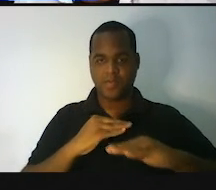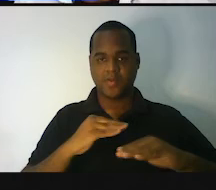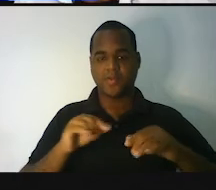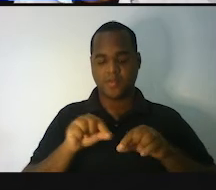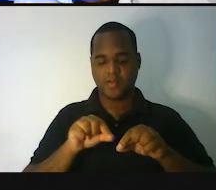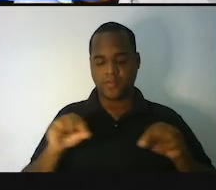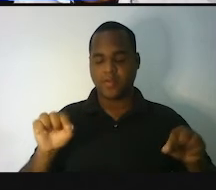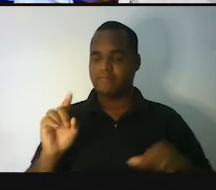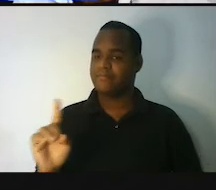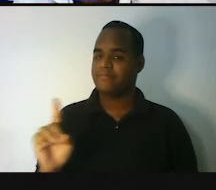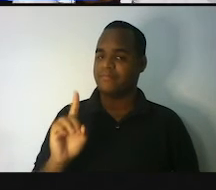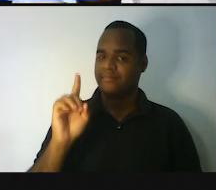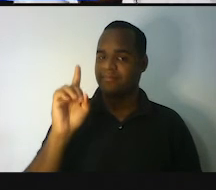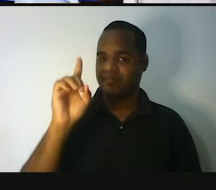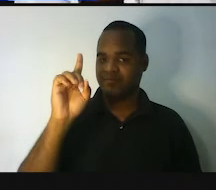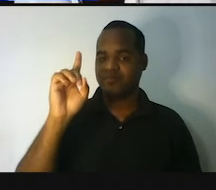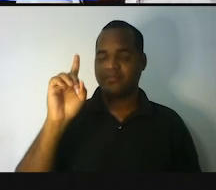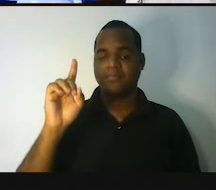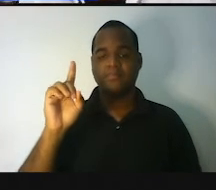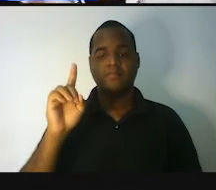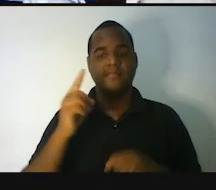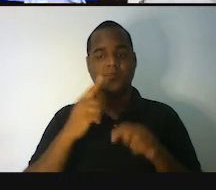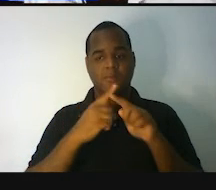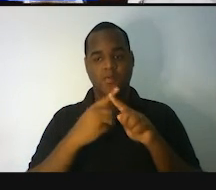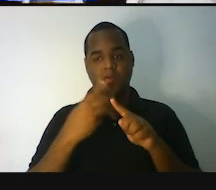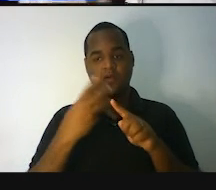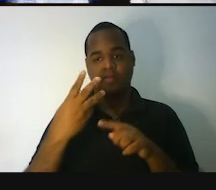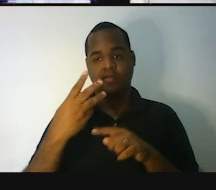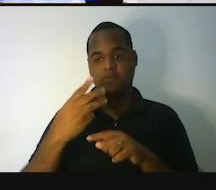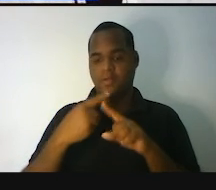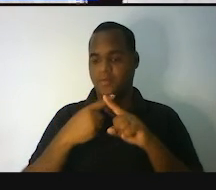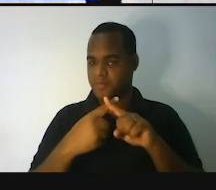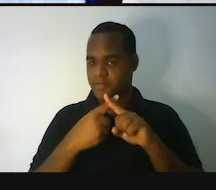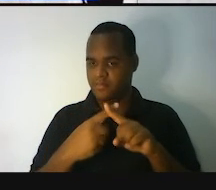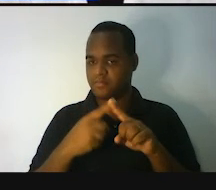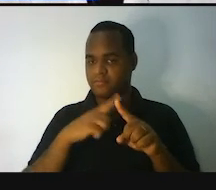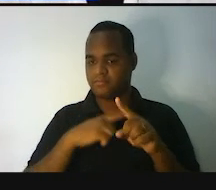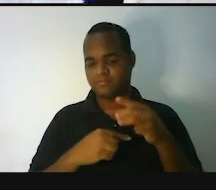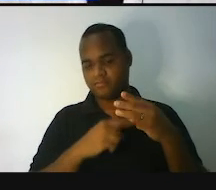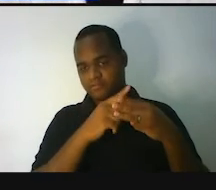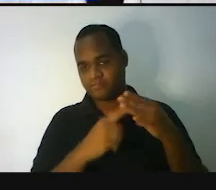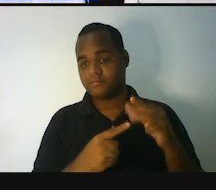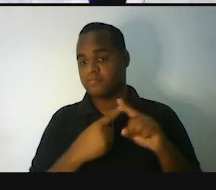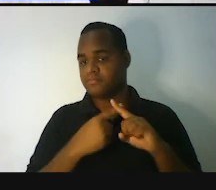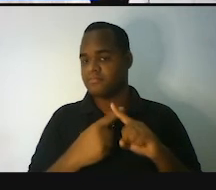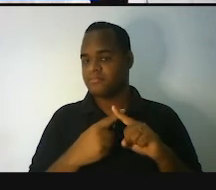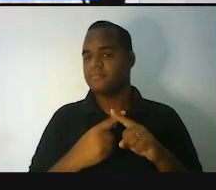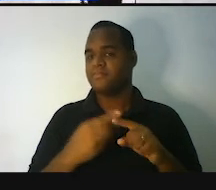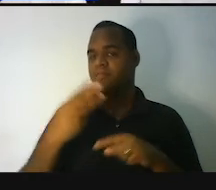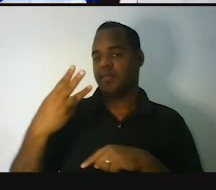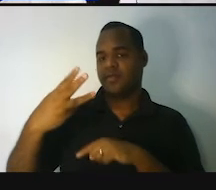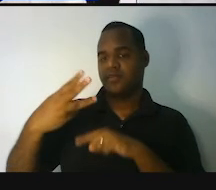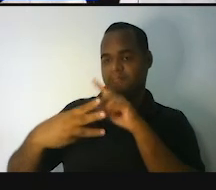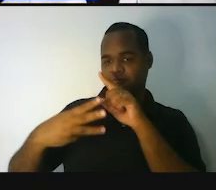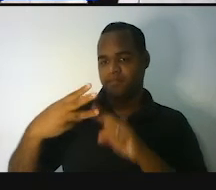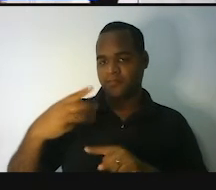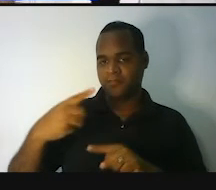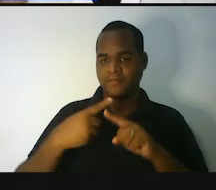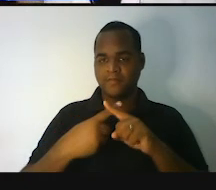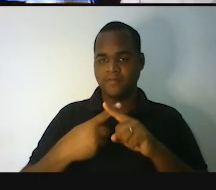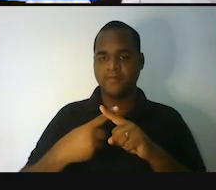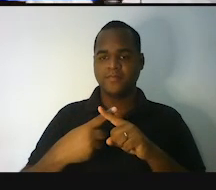altura e a largura. Eu vou multiplicar os três. Multiplicar a conta de vezes com os três.